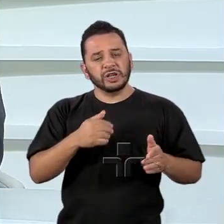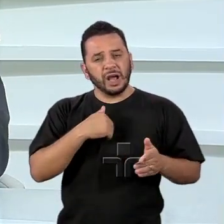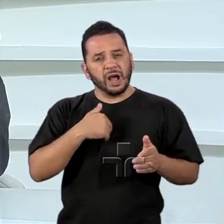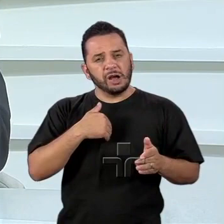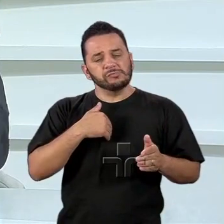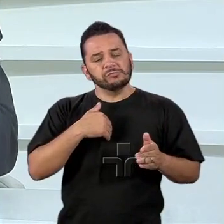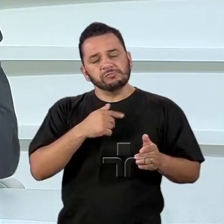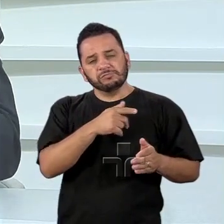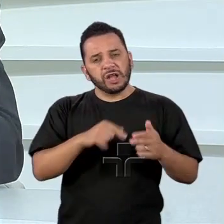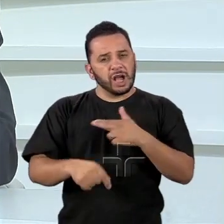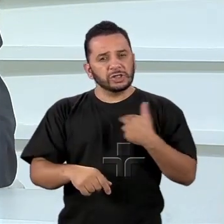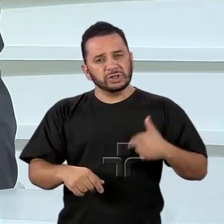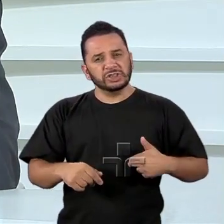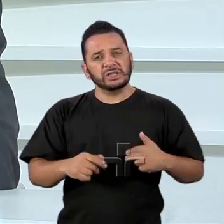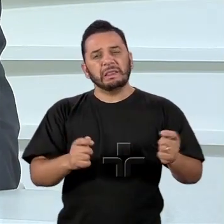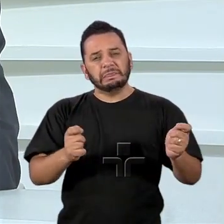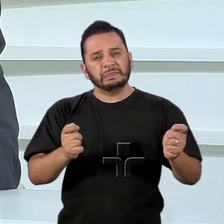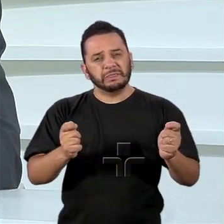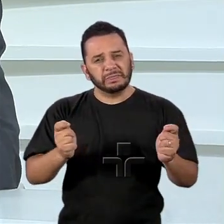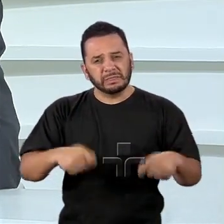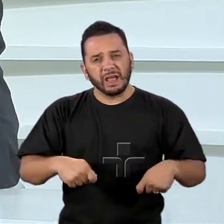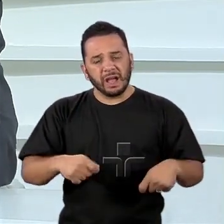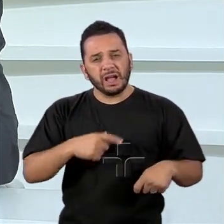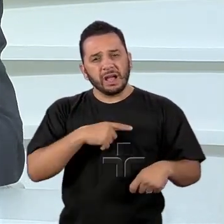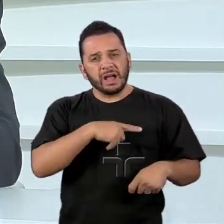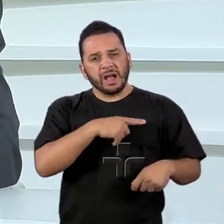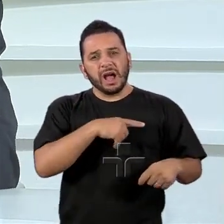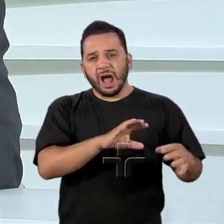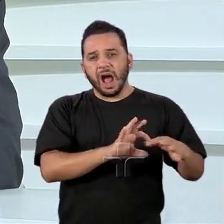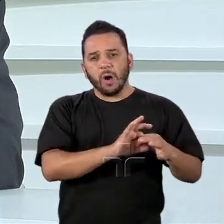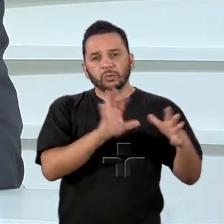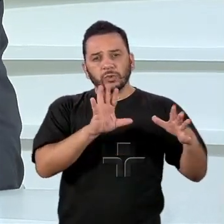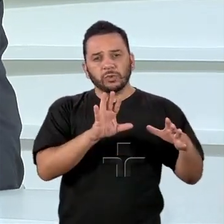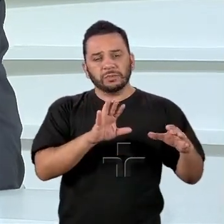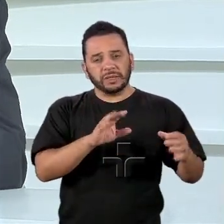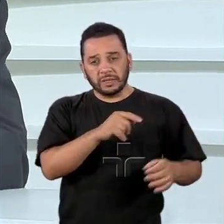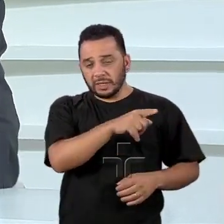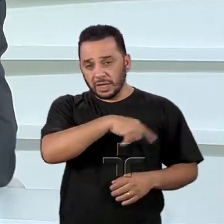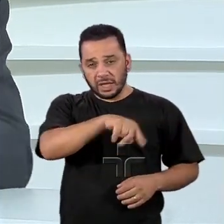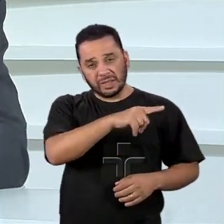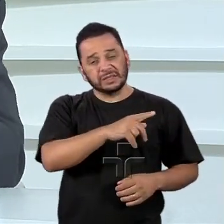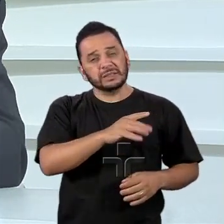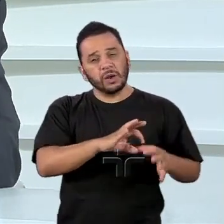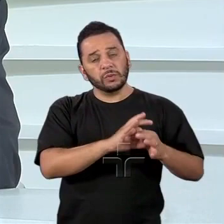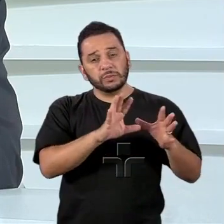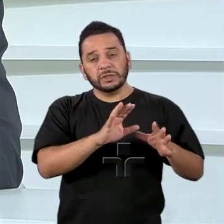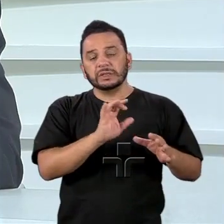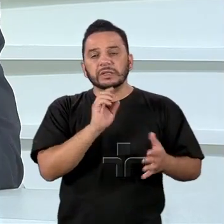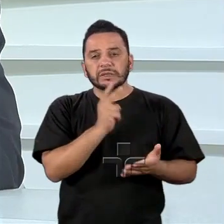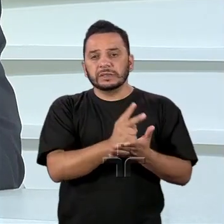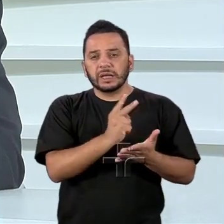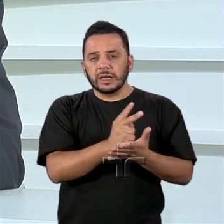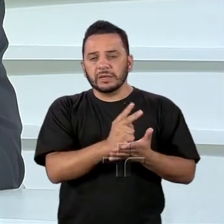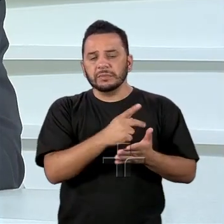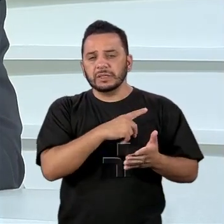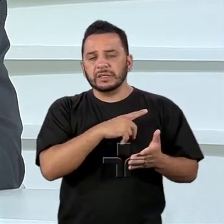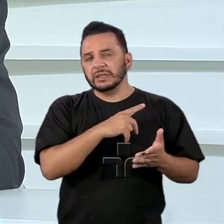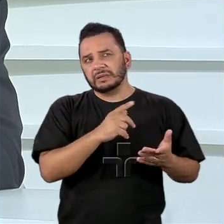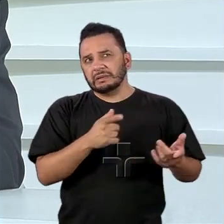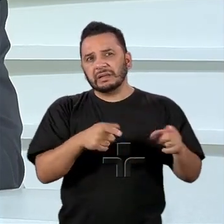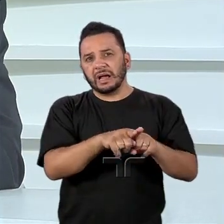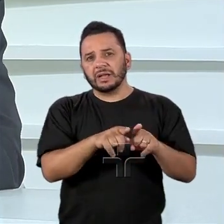possibilidade de ser uma força autônoma e não só ligado ao processo de acumulação.